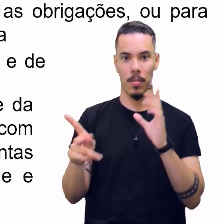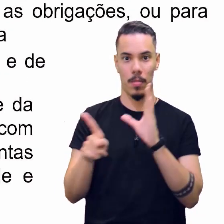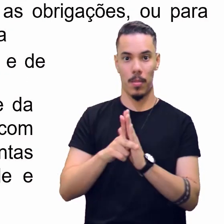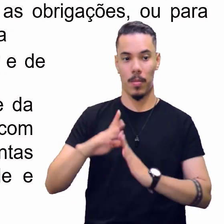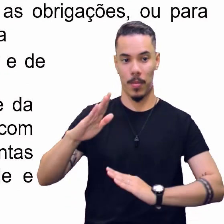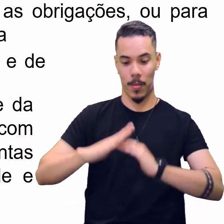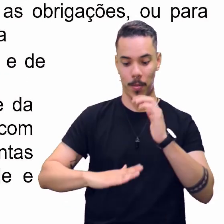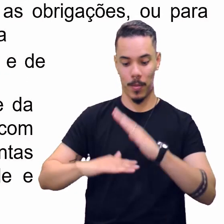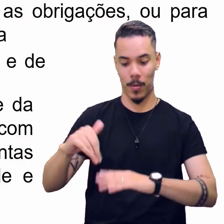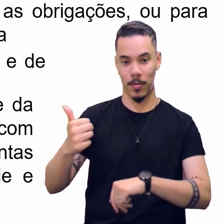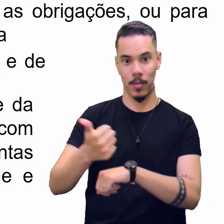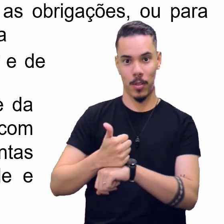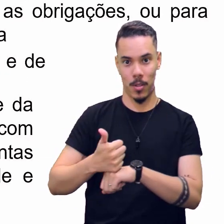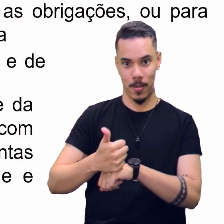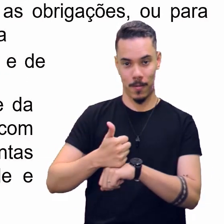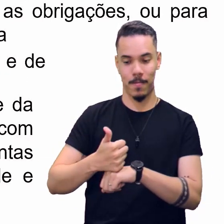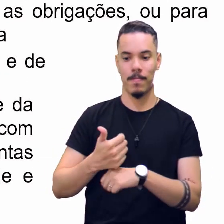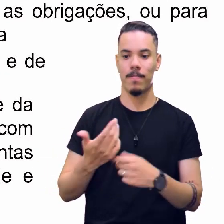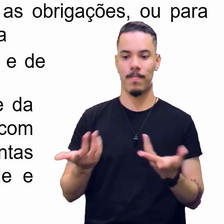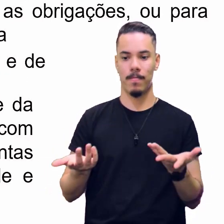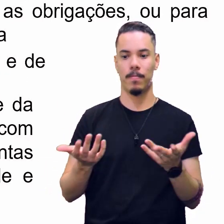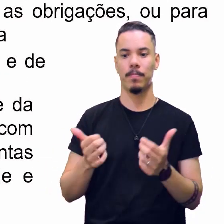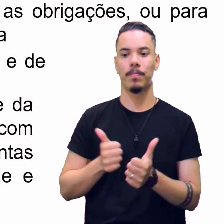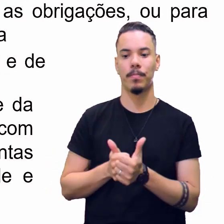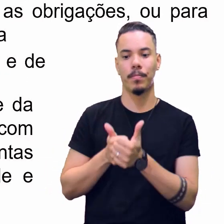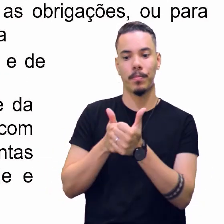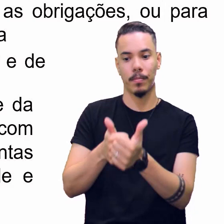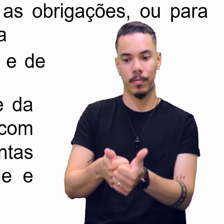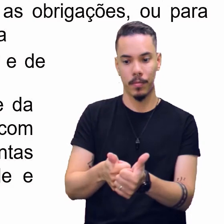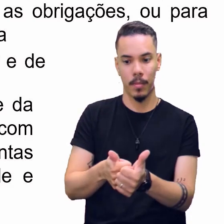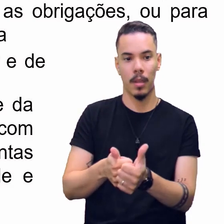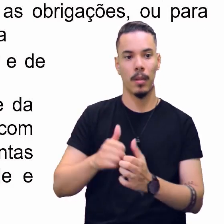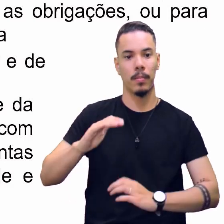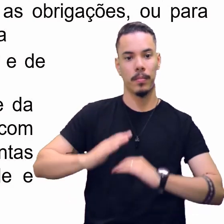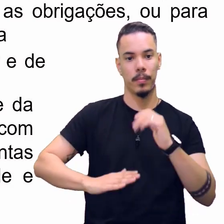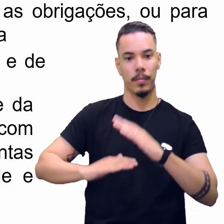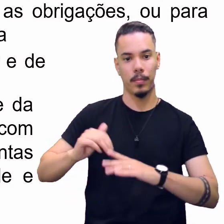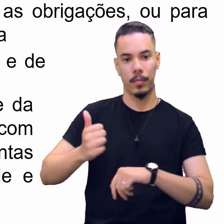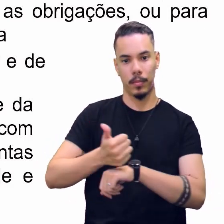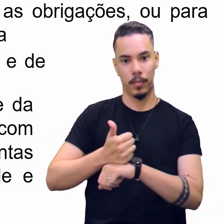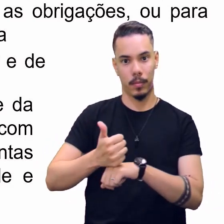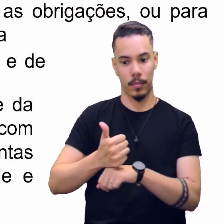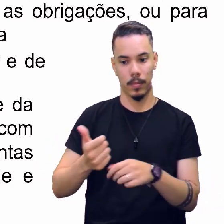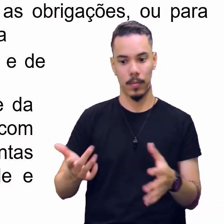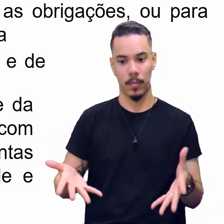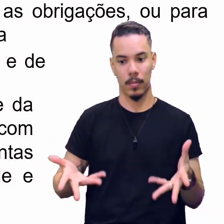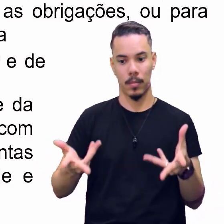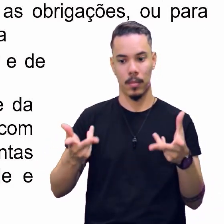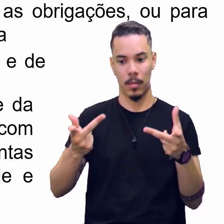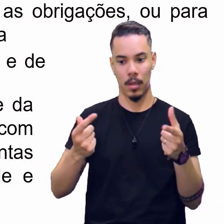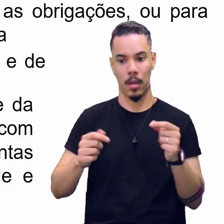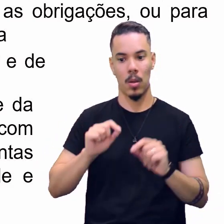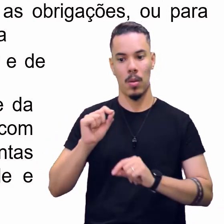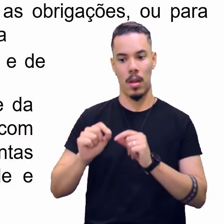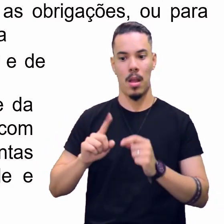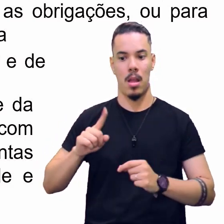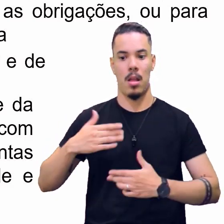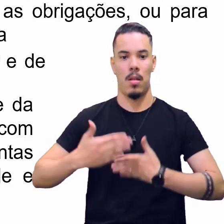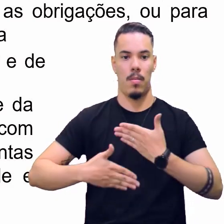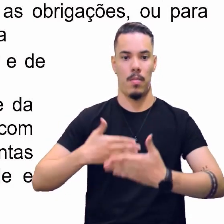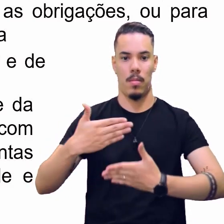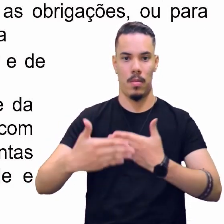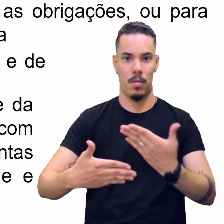O acompanhamento com o profissional capacitado é um dos caminhos para